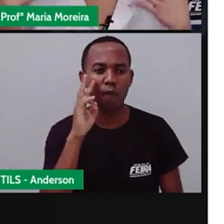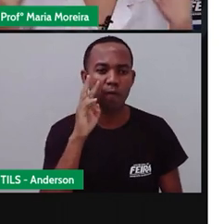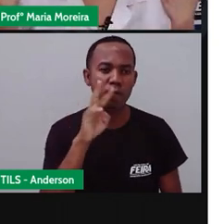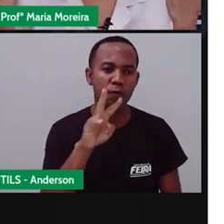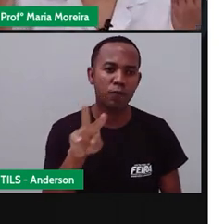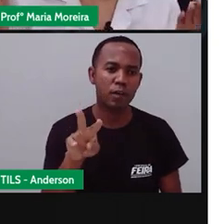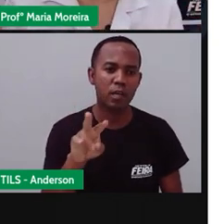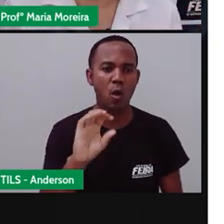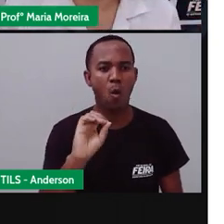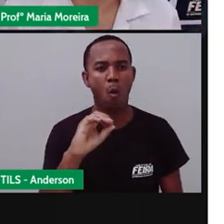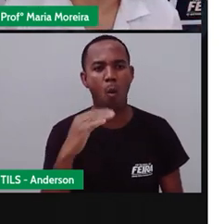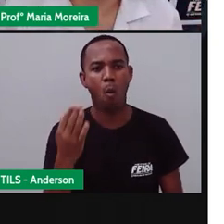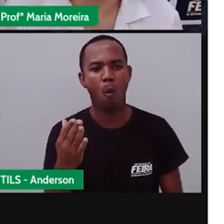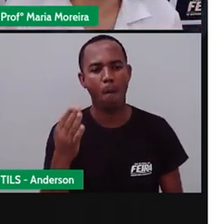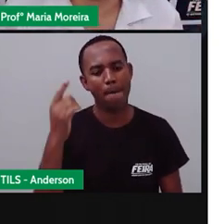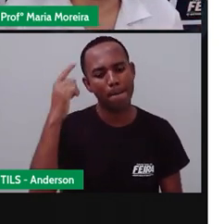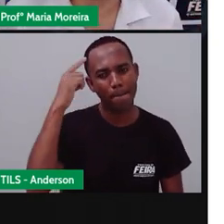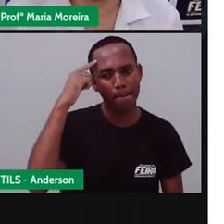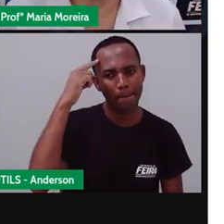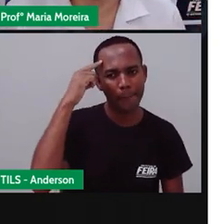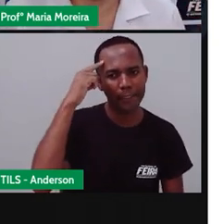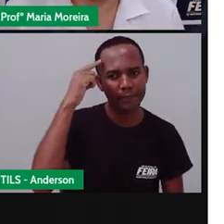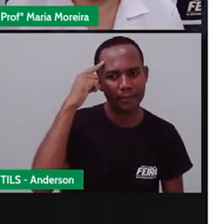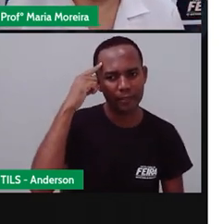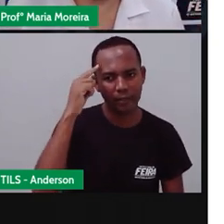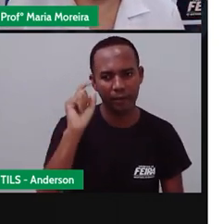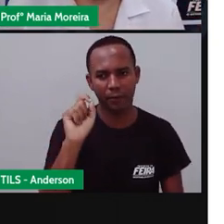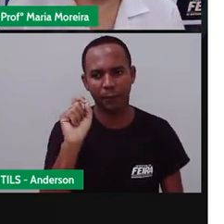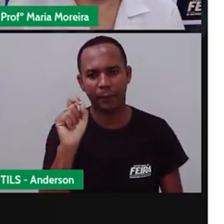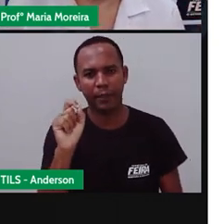a pensar o que seria essa paisagem?